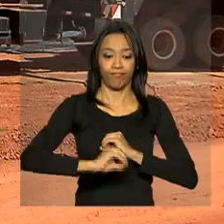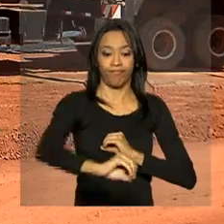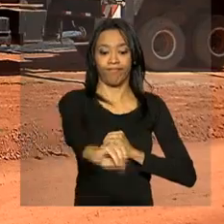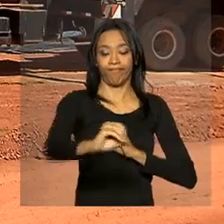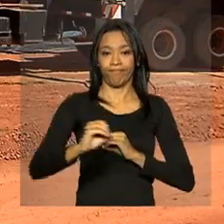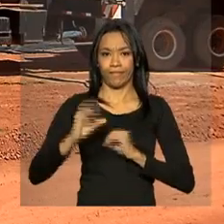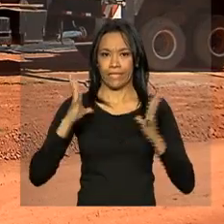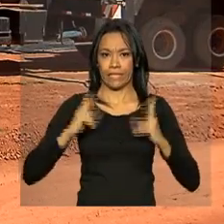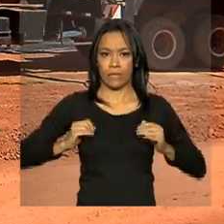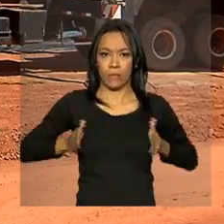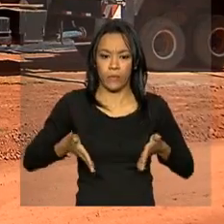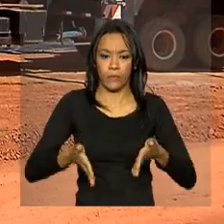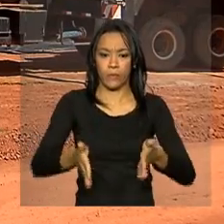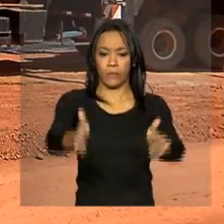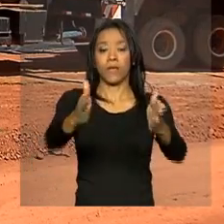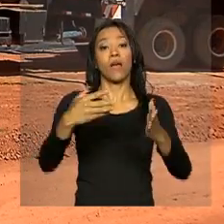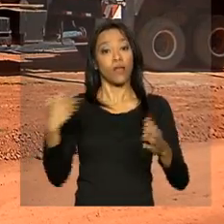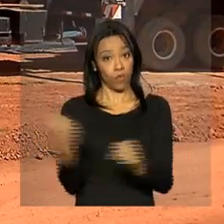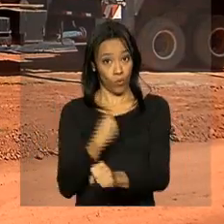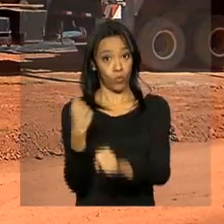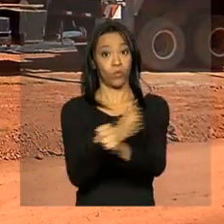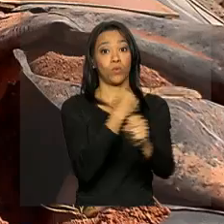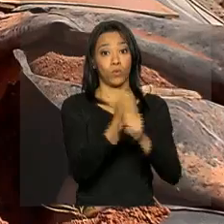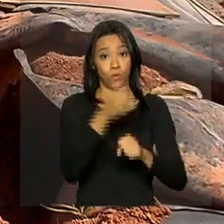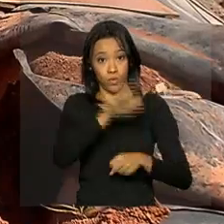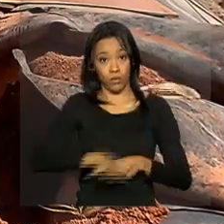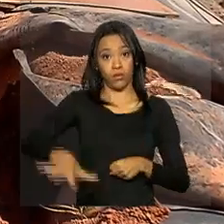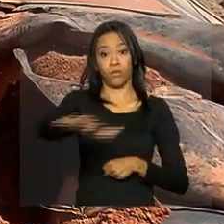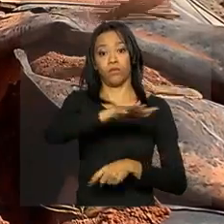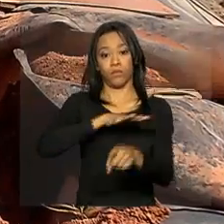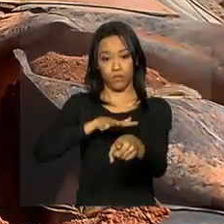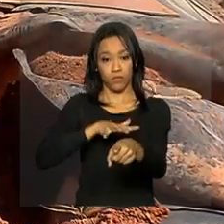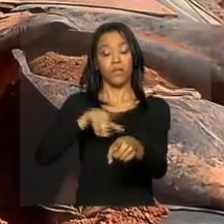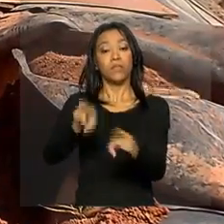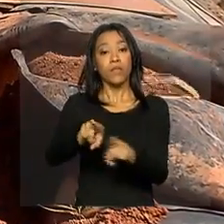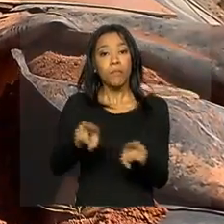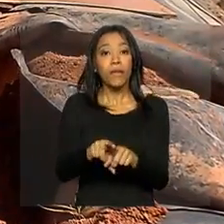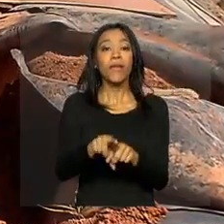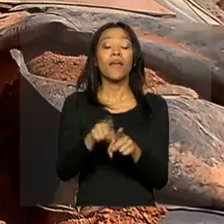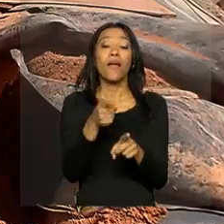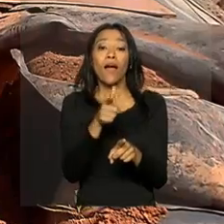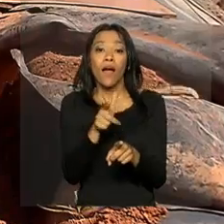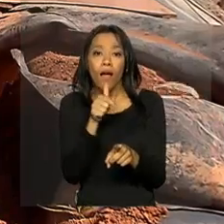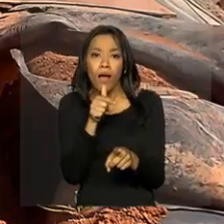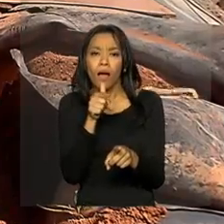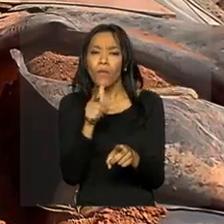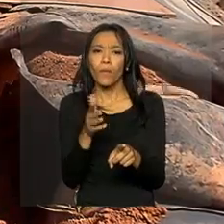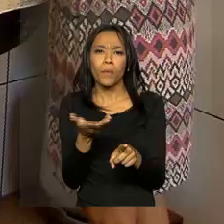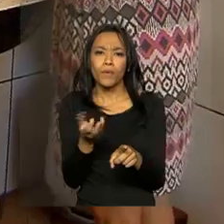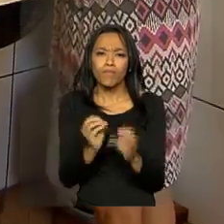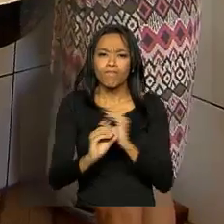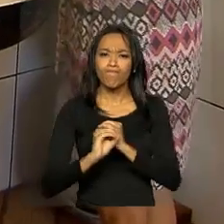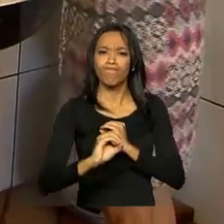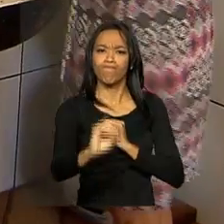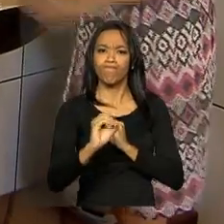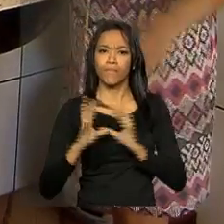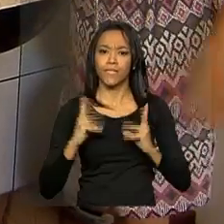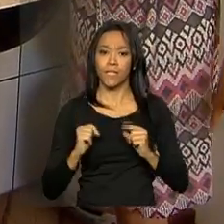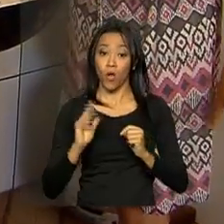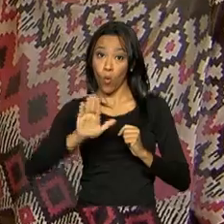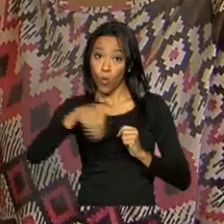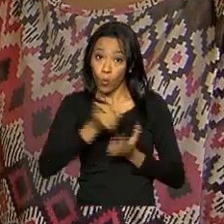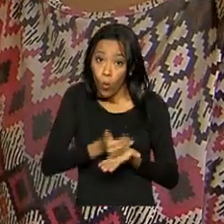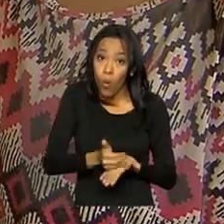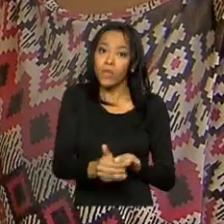mudar com a construção de uma estação de tratamento de esgoto e da instalação da rede coletora por toda a cidade. Quando entrar em